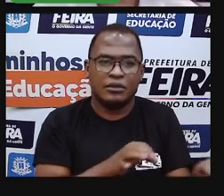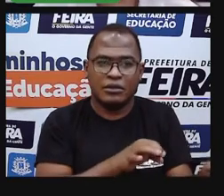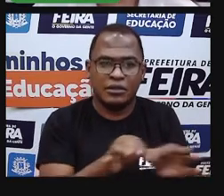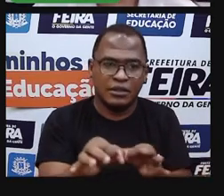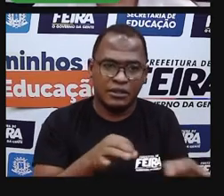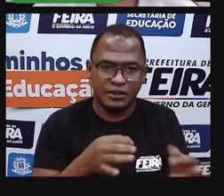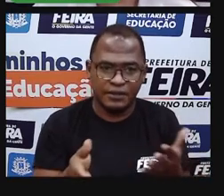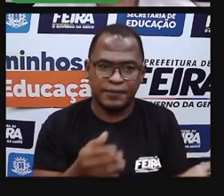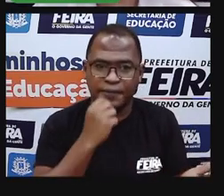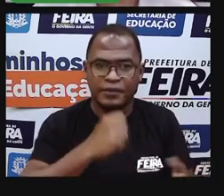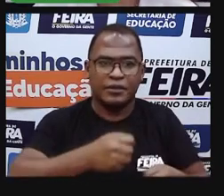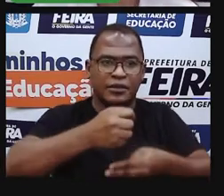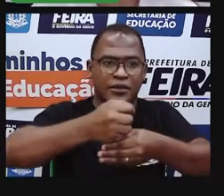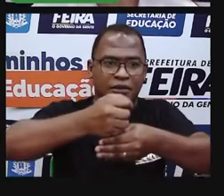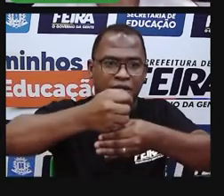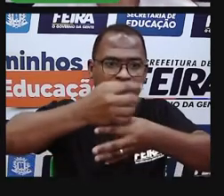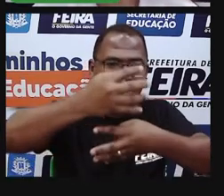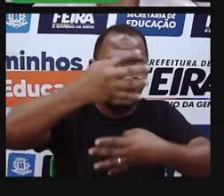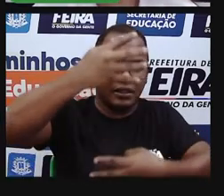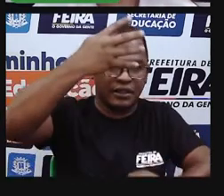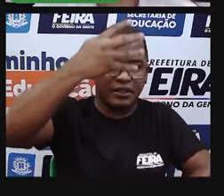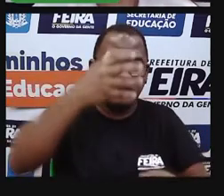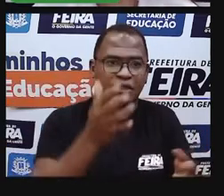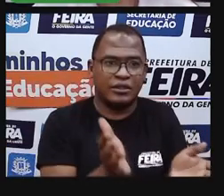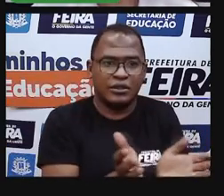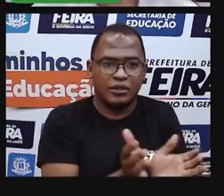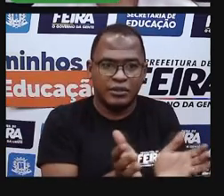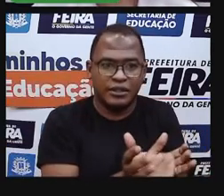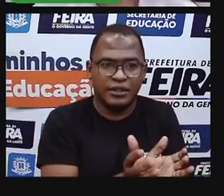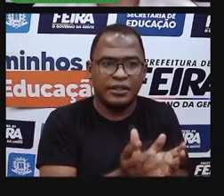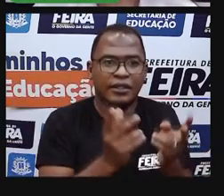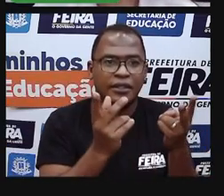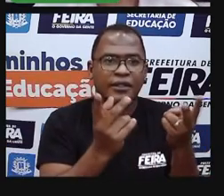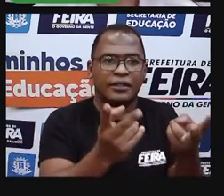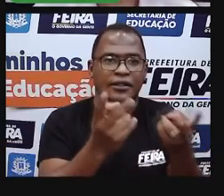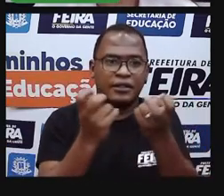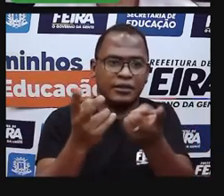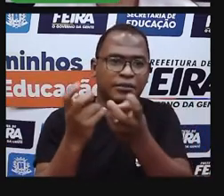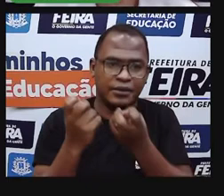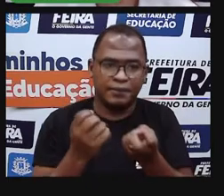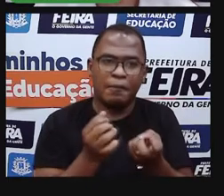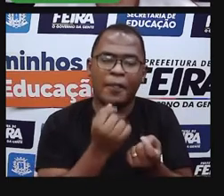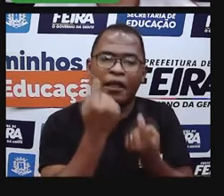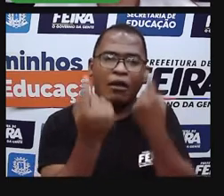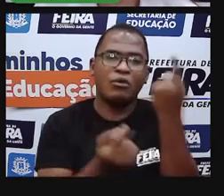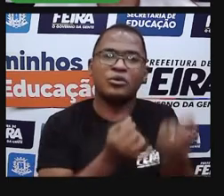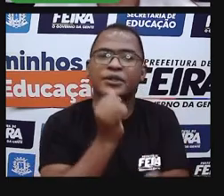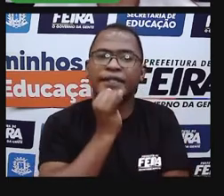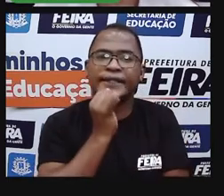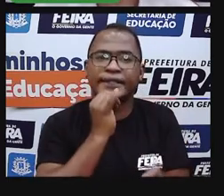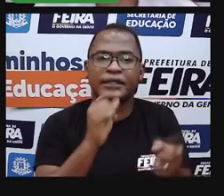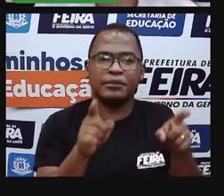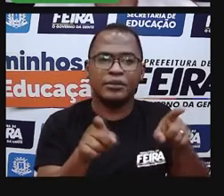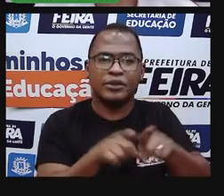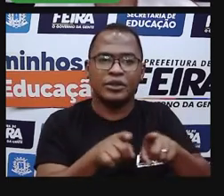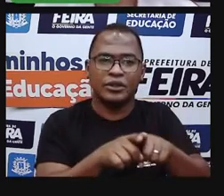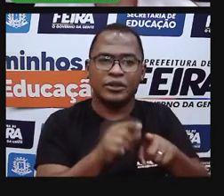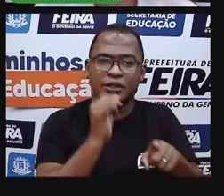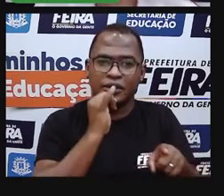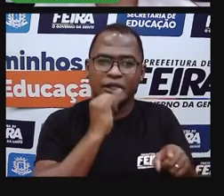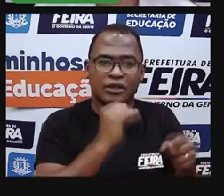características das comunidades. E a gente viu, né, alguns exemplos de comunidades. As